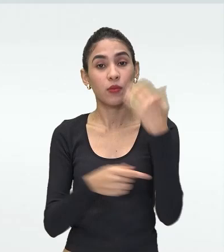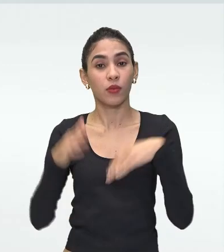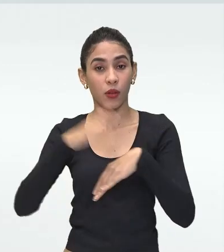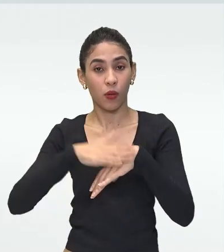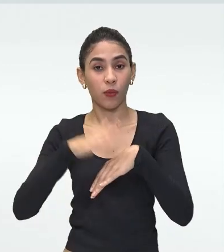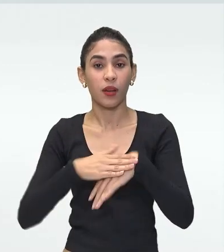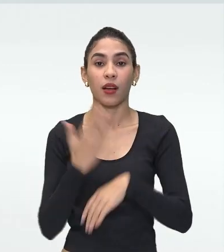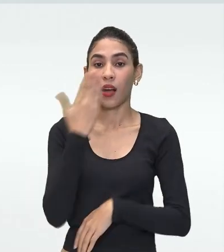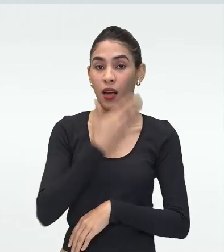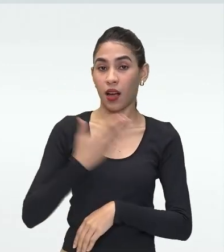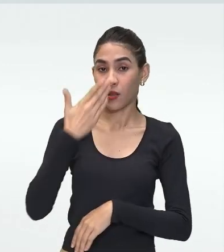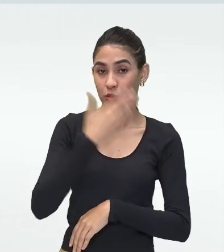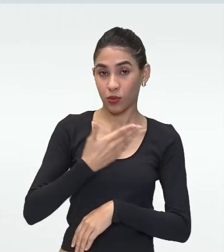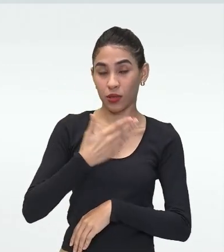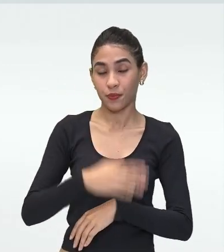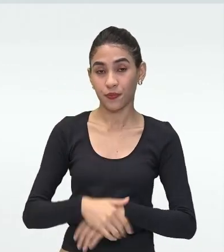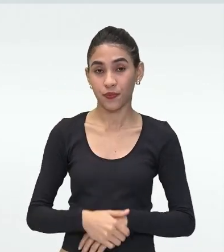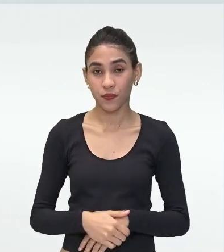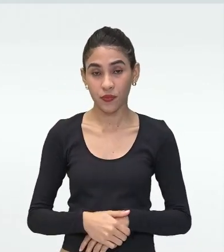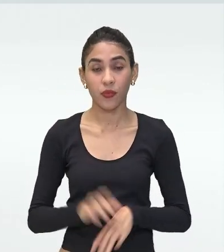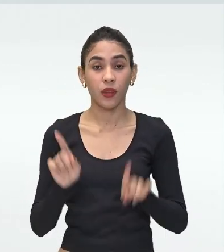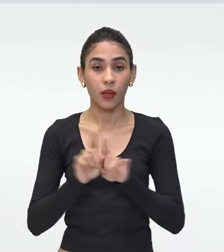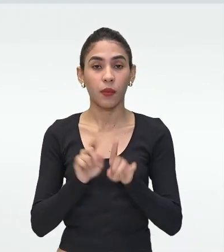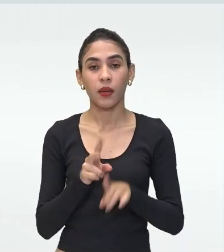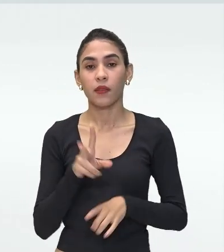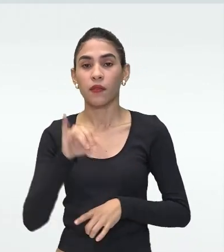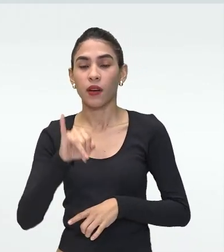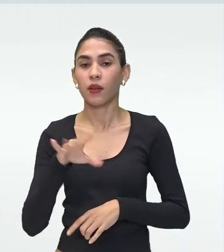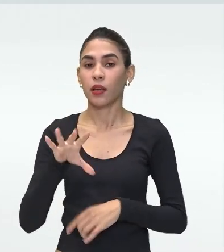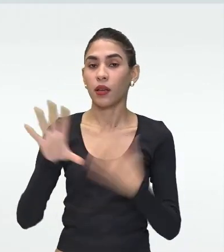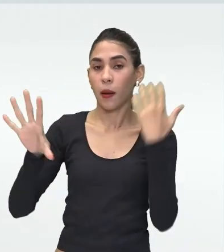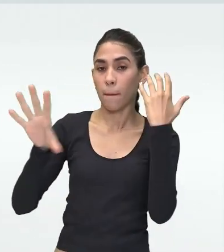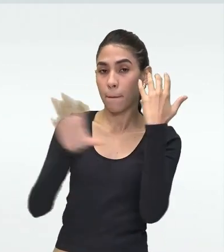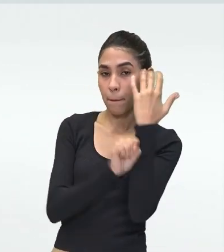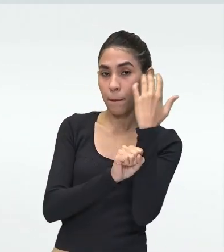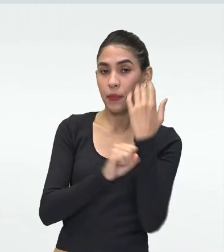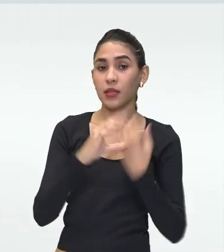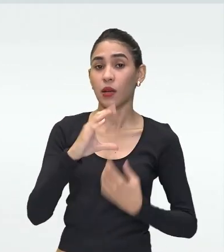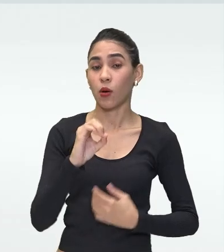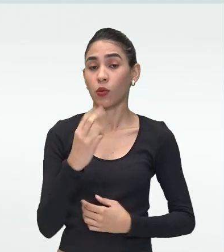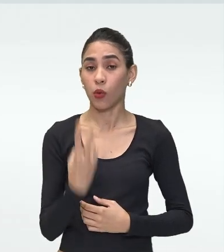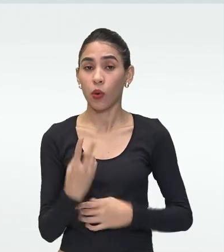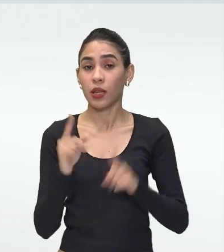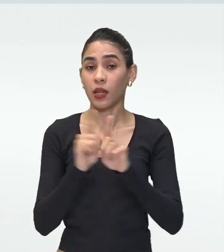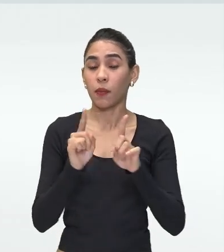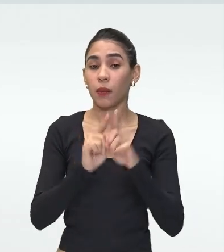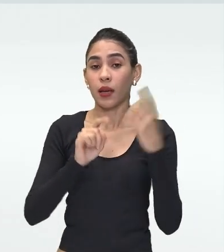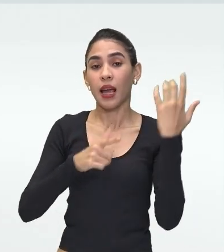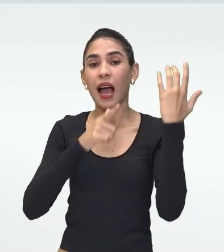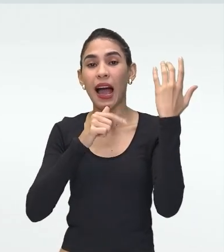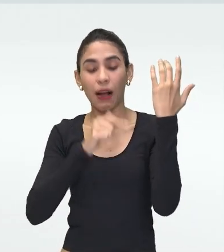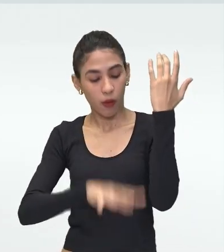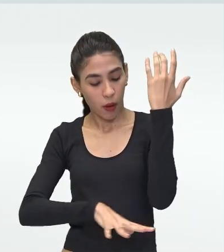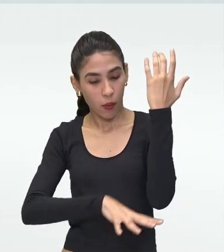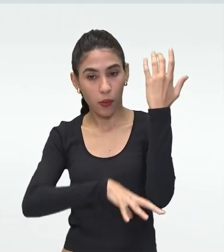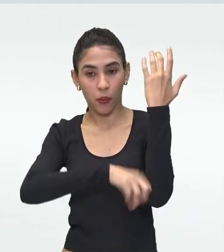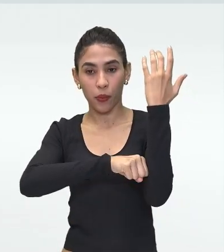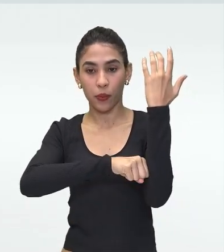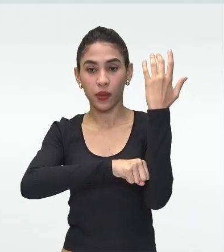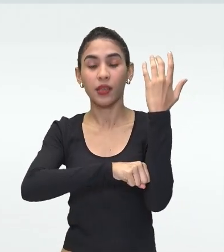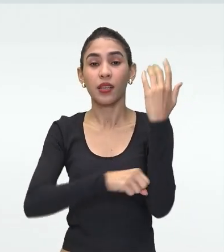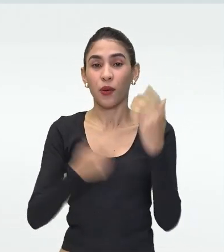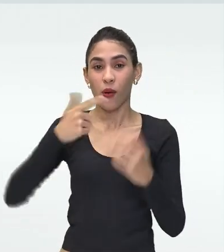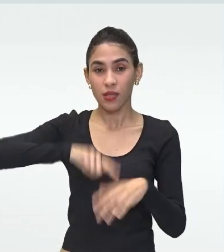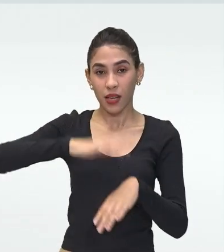açúcar Que é a sua glicose Vai capturar o gás carbônico Vai absorver a água E aí ela produz a energia Ela